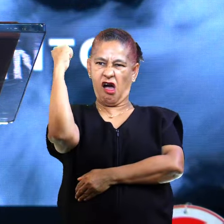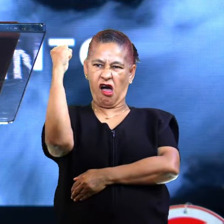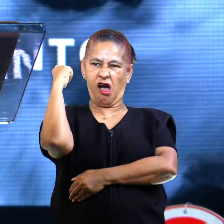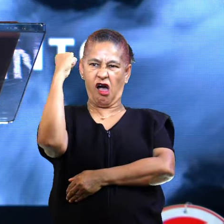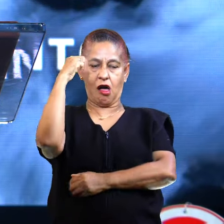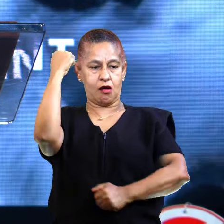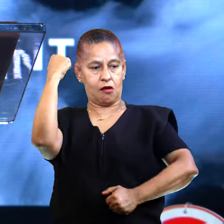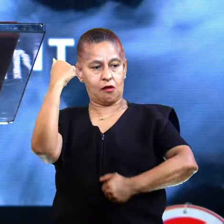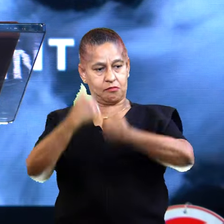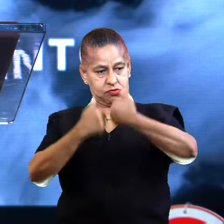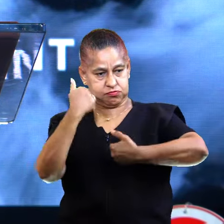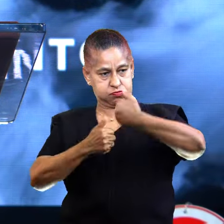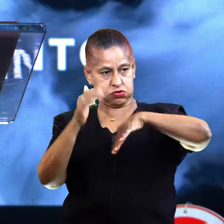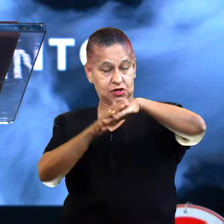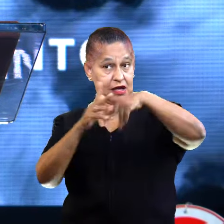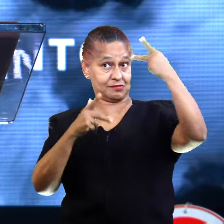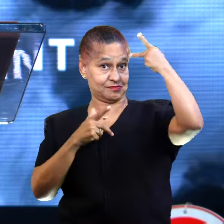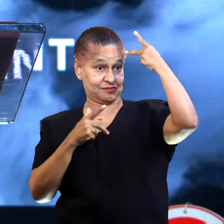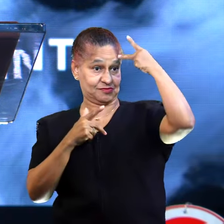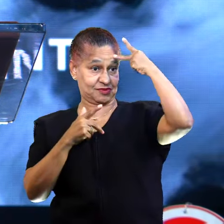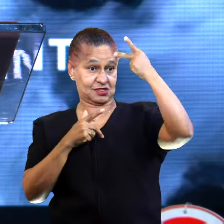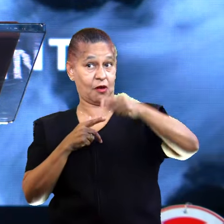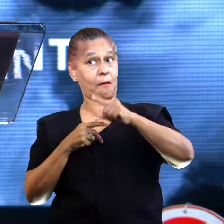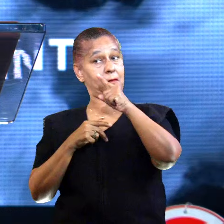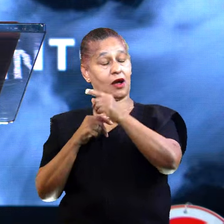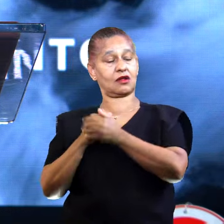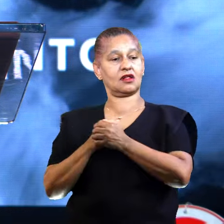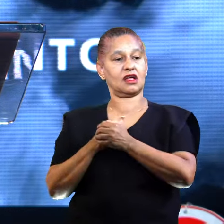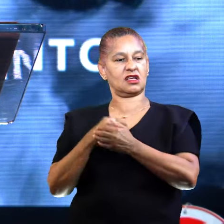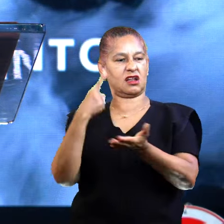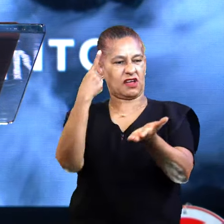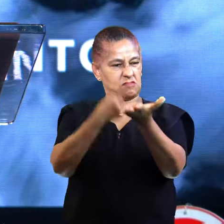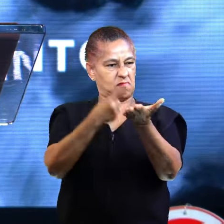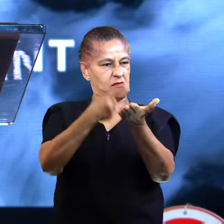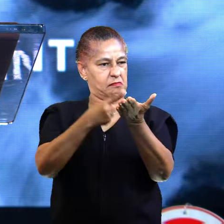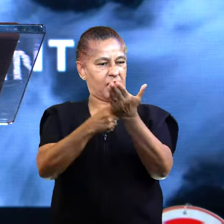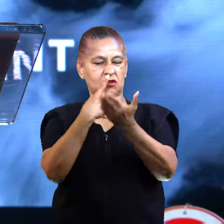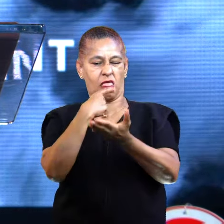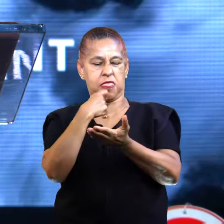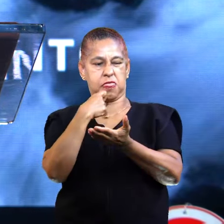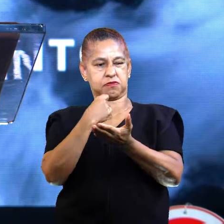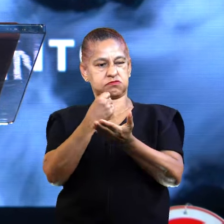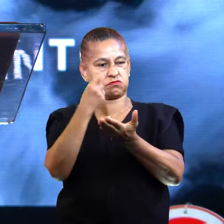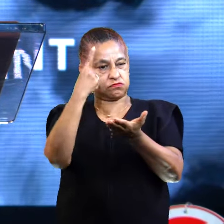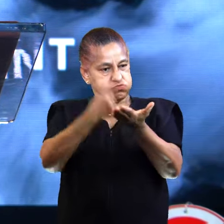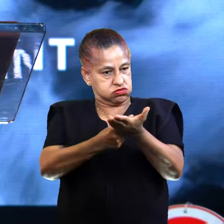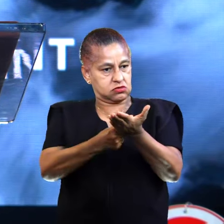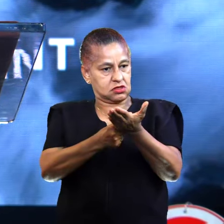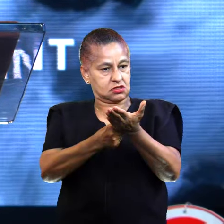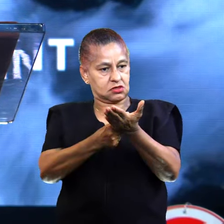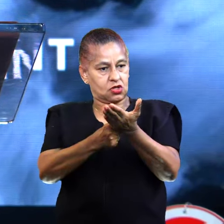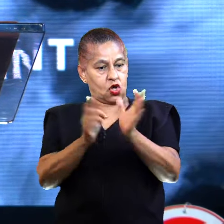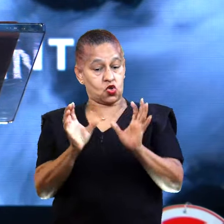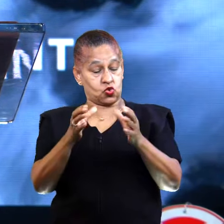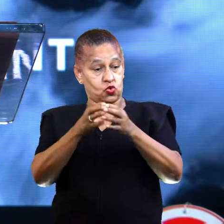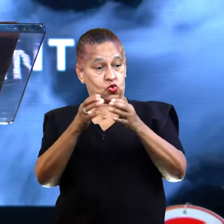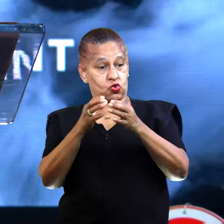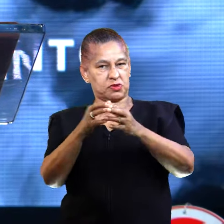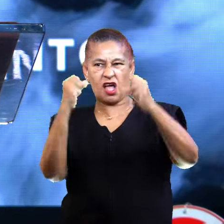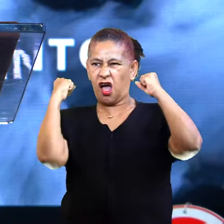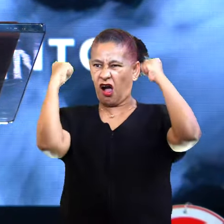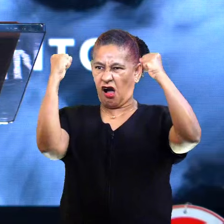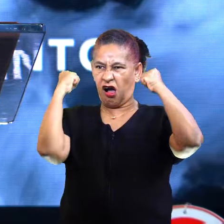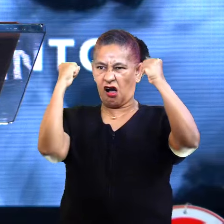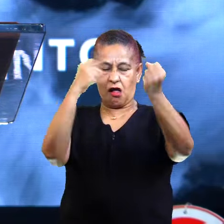futebol em São Paulo. E ele faz um pacto de sangue dentro dessa torcida, cortando